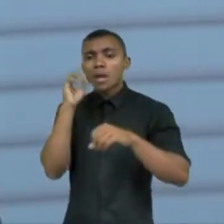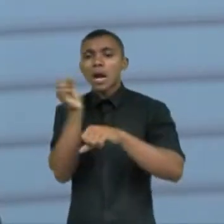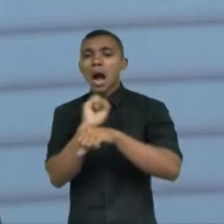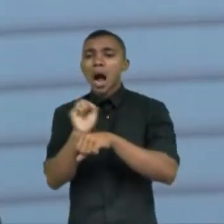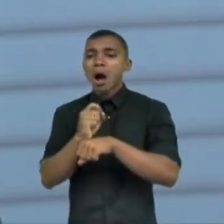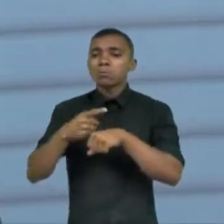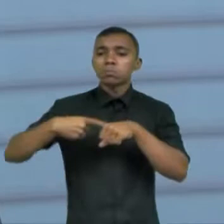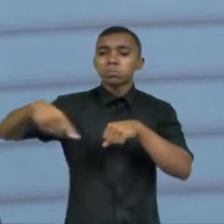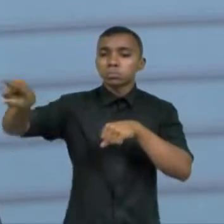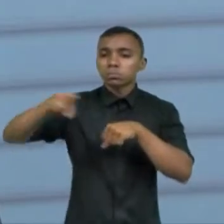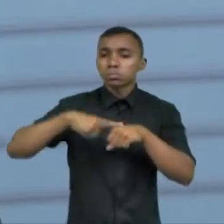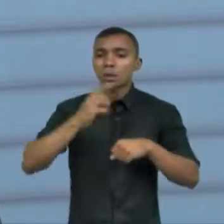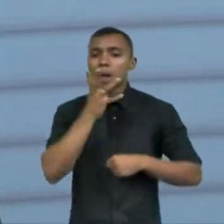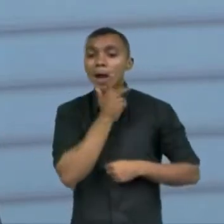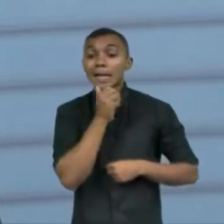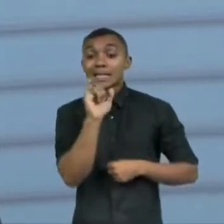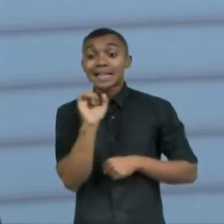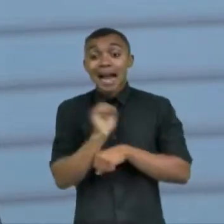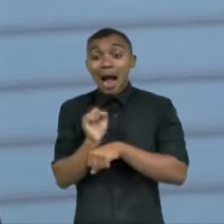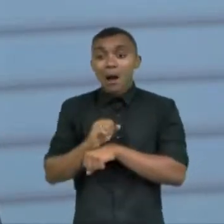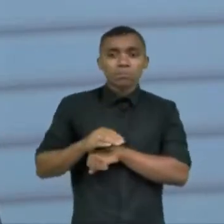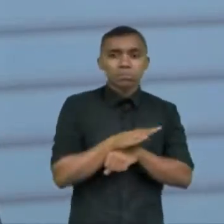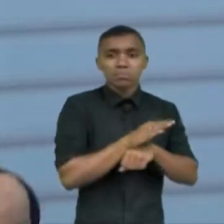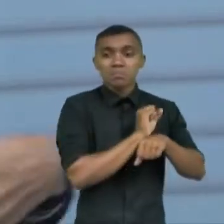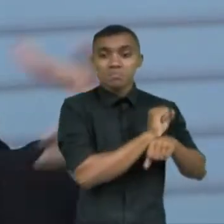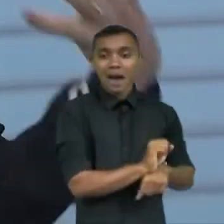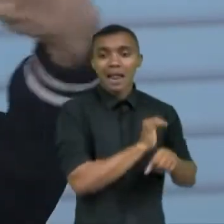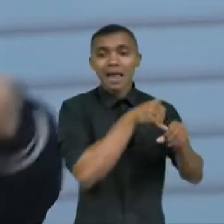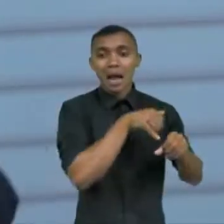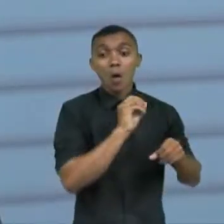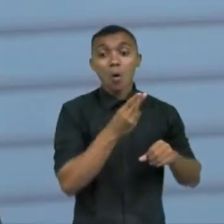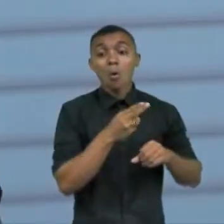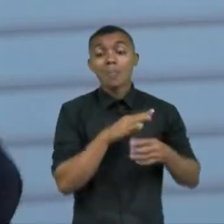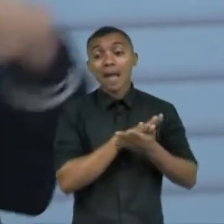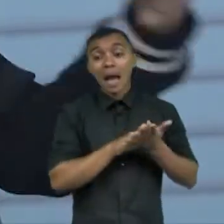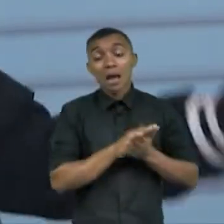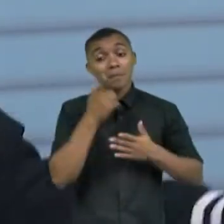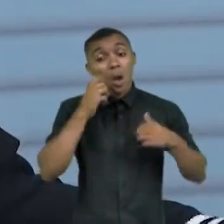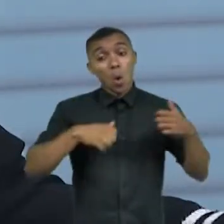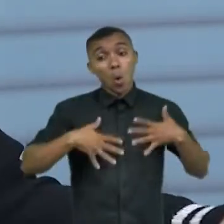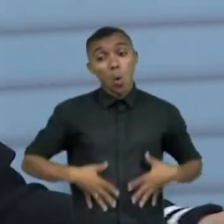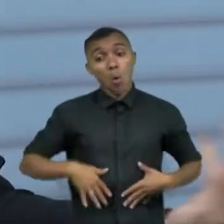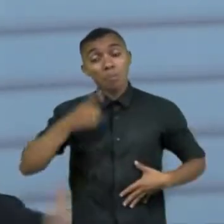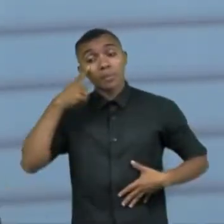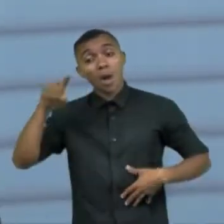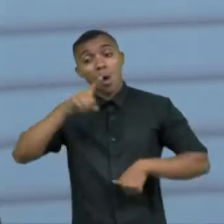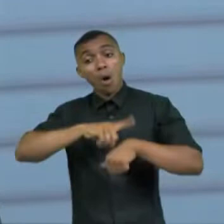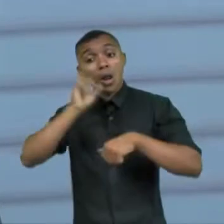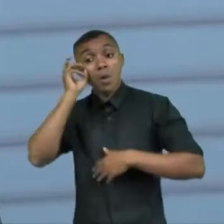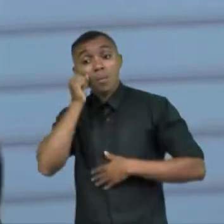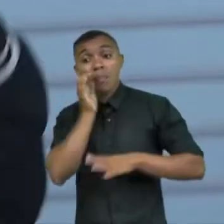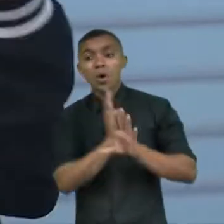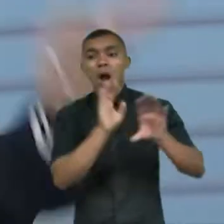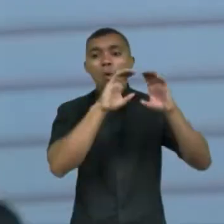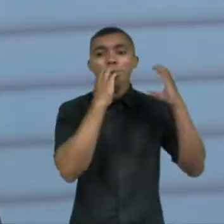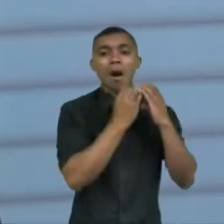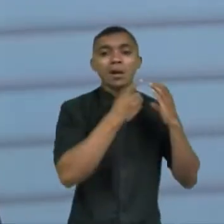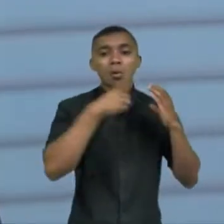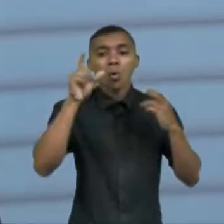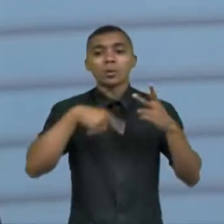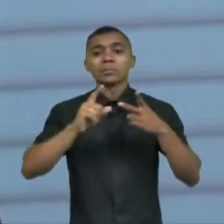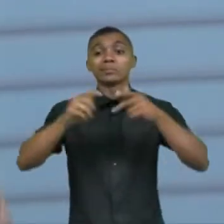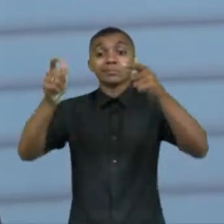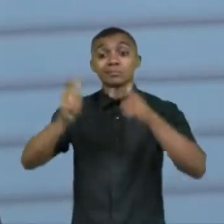viagem se vão parar se não vão parar né a roupa que vai trocar que horas que vai dormir porque o quarto é outro o lugar é